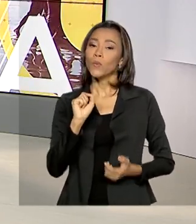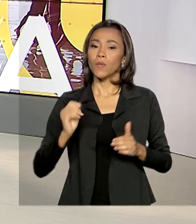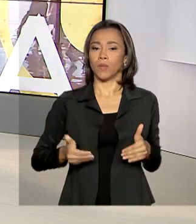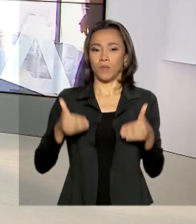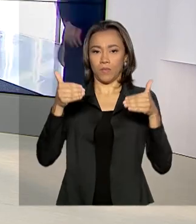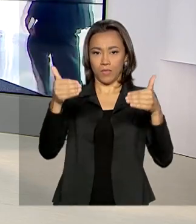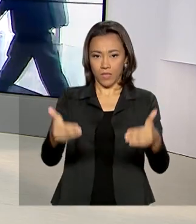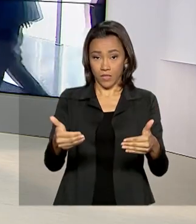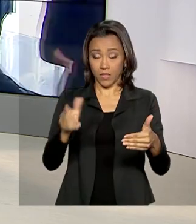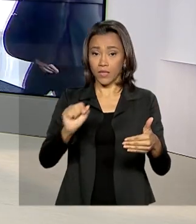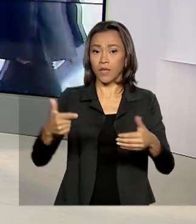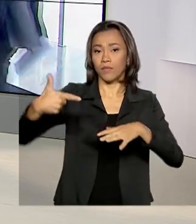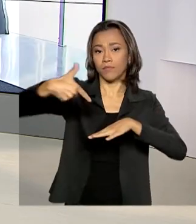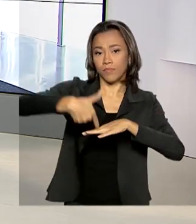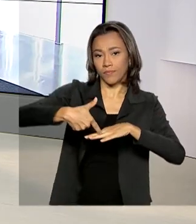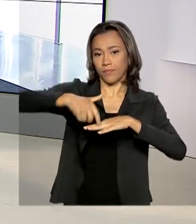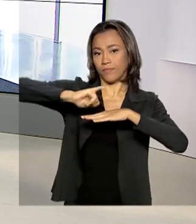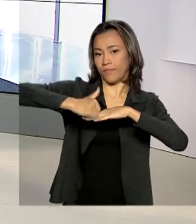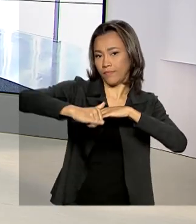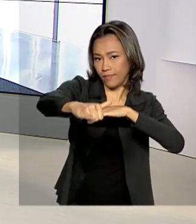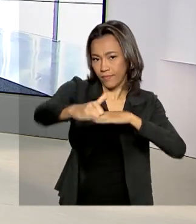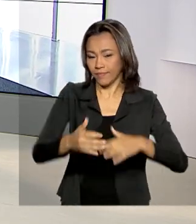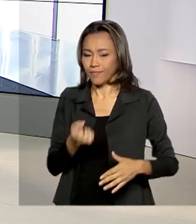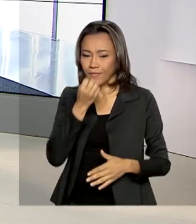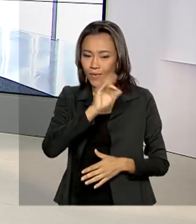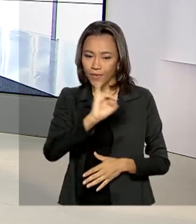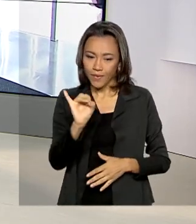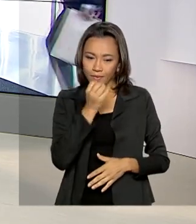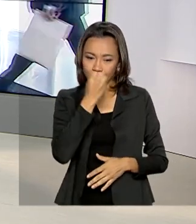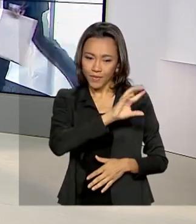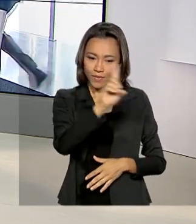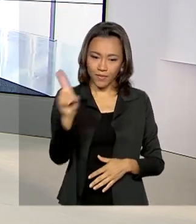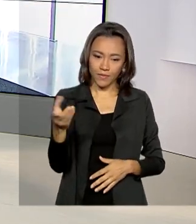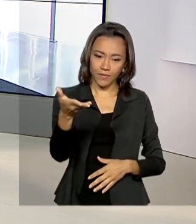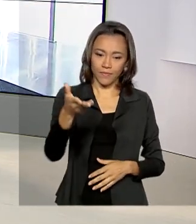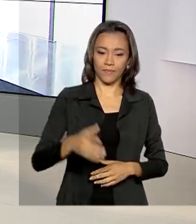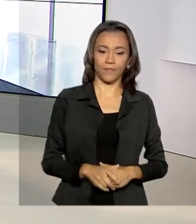é a repórter Luciana Colares de Holanda. Oi, Lu, bom dia. Bom dia.